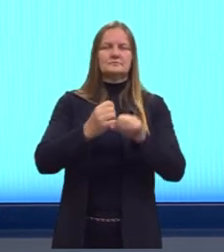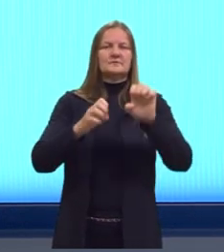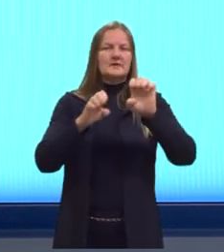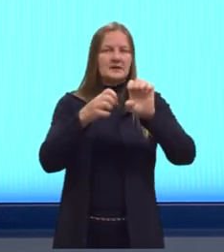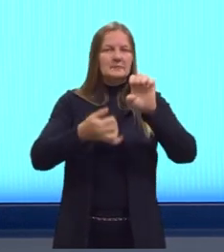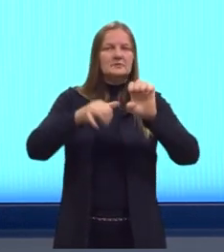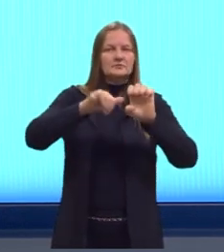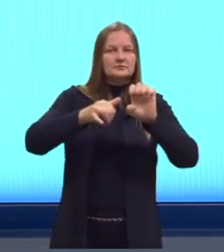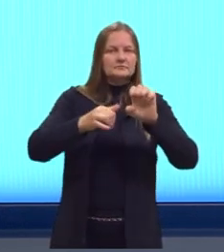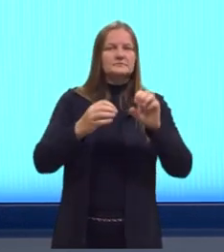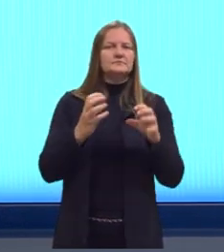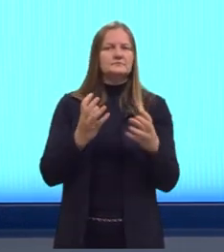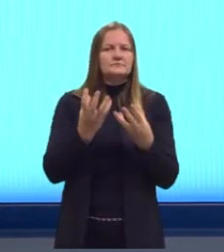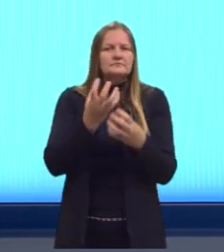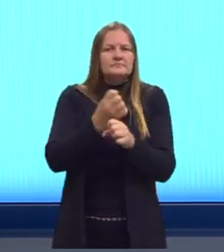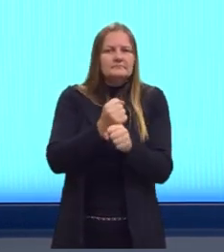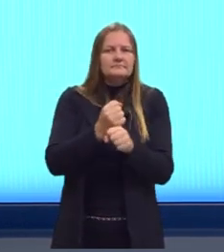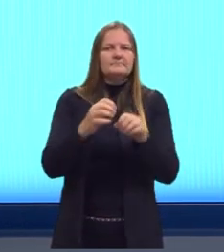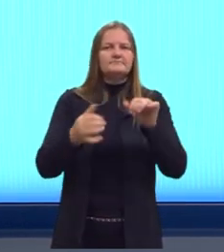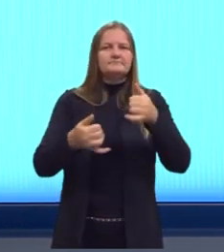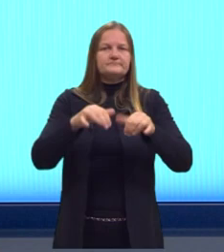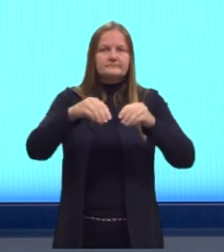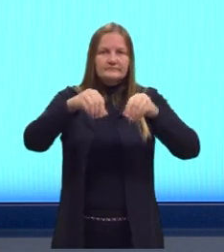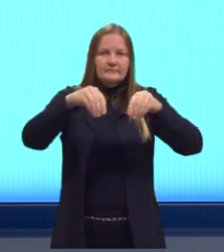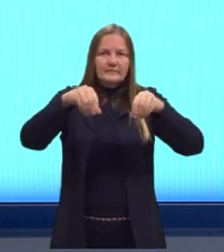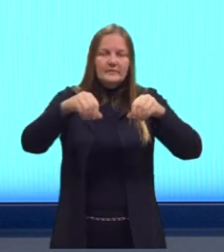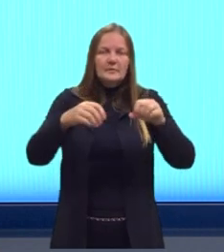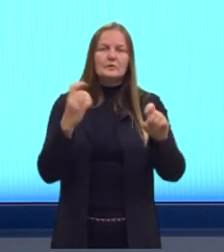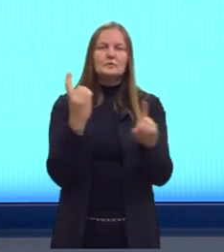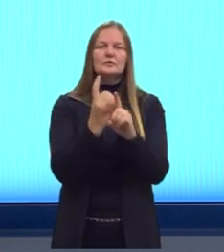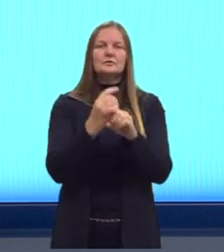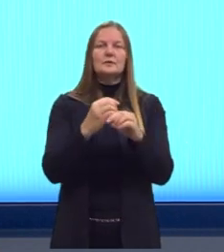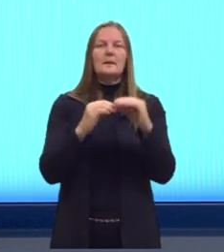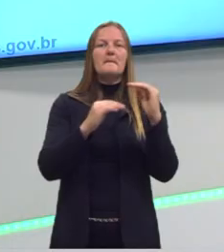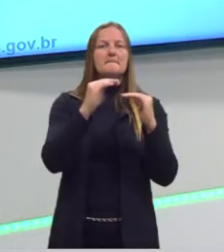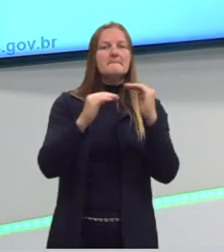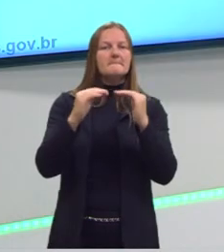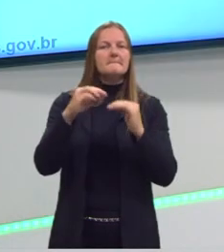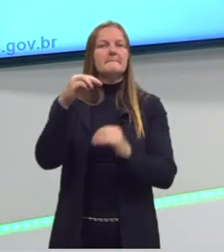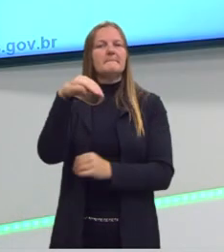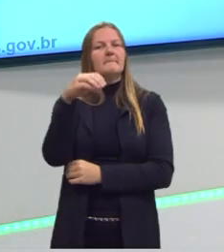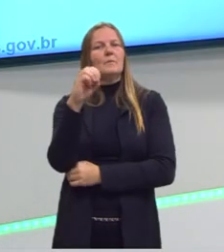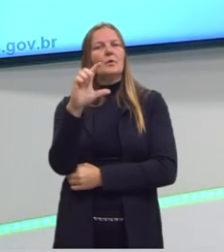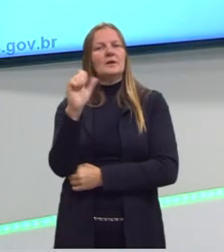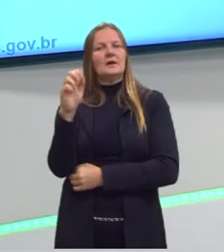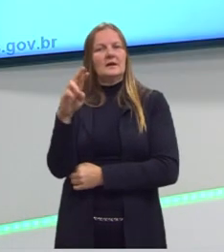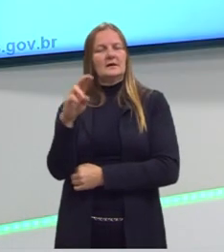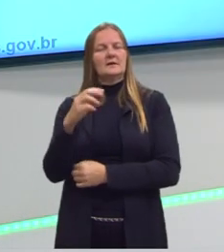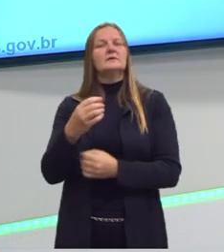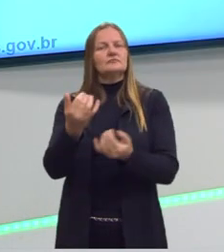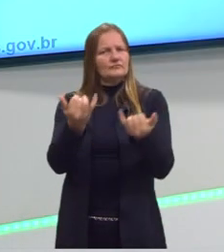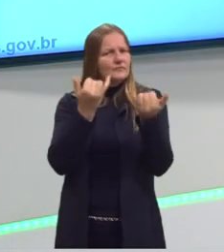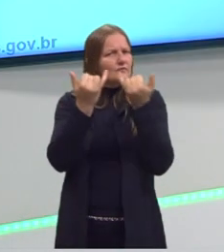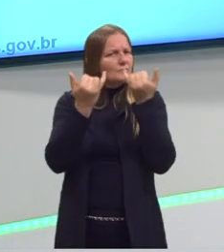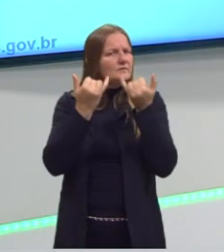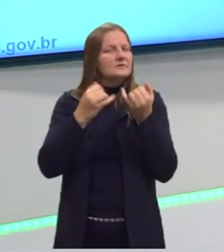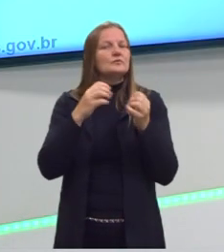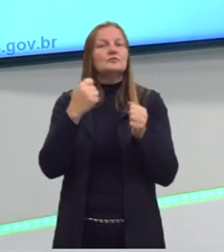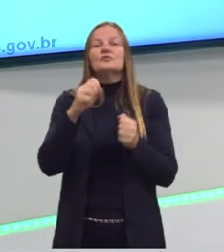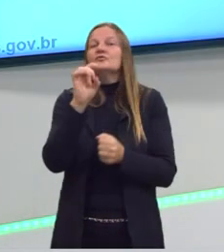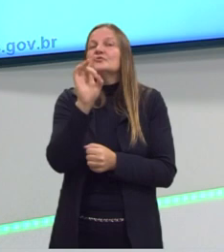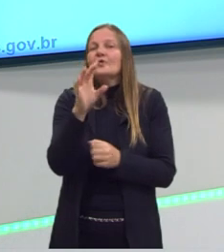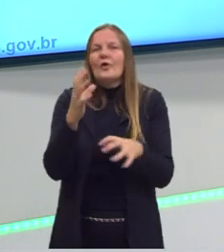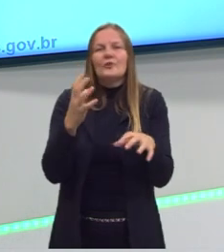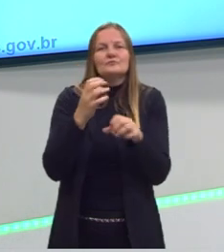para formar a substância. E eu vou descobrir a massa molar de cada uma delas. Isso é fornecido, eu só preciso somar.